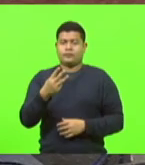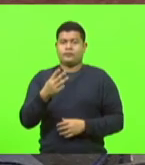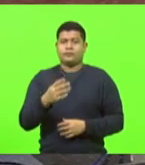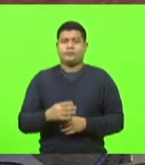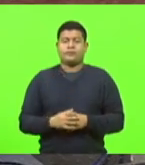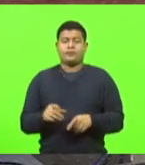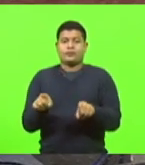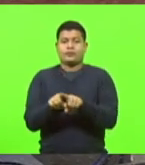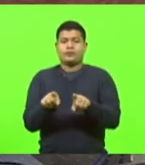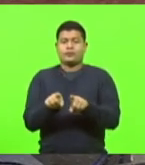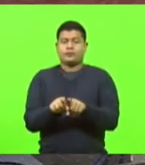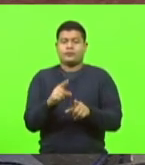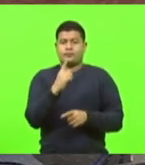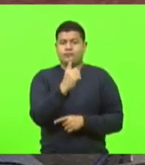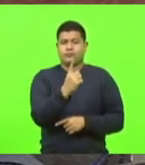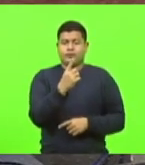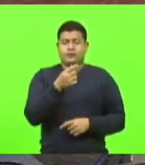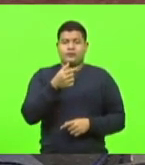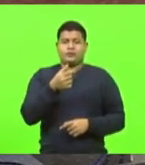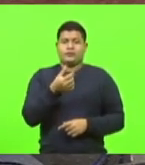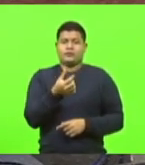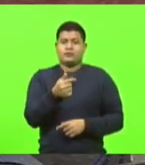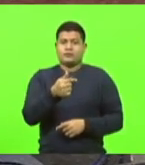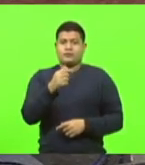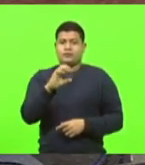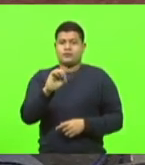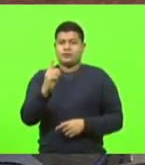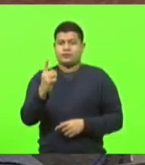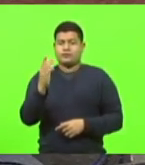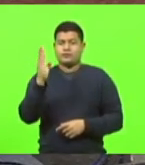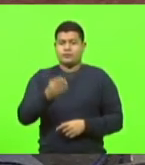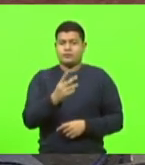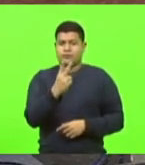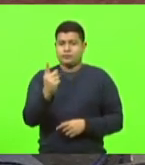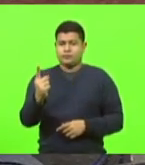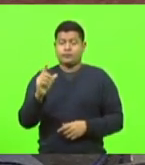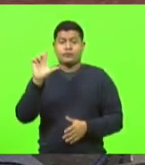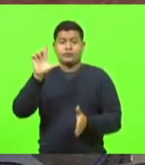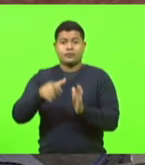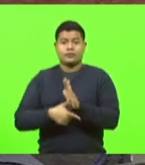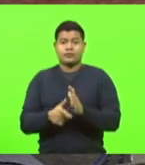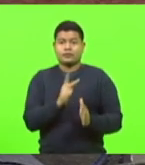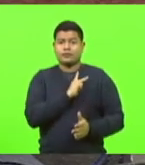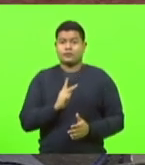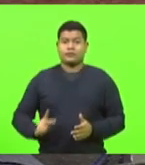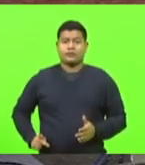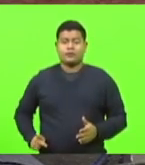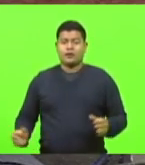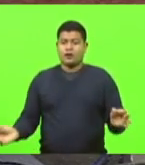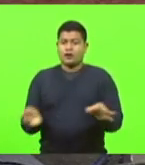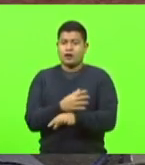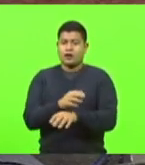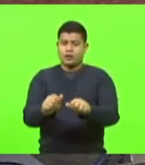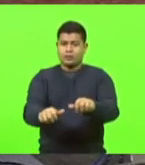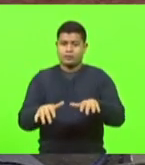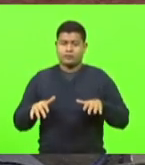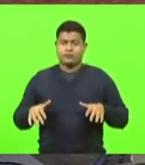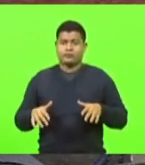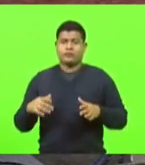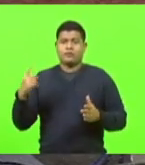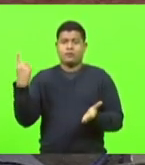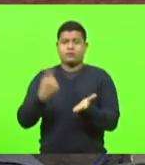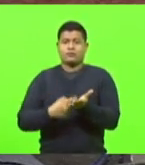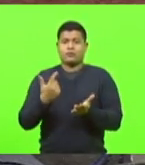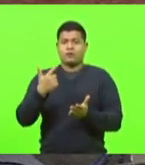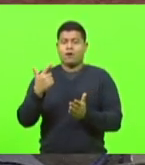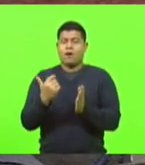e 1.701, 2021. Na sequência, o senhor presidente encerrou a sessão e convocou